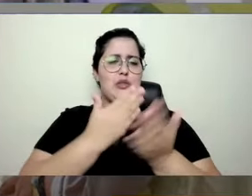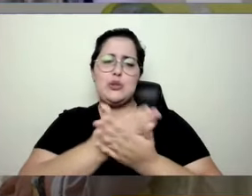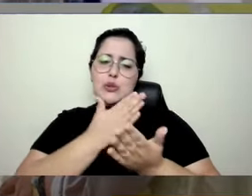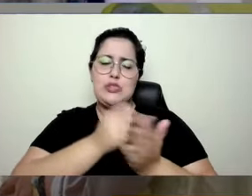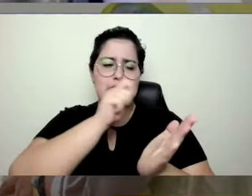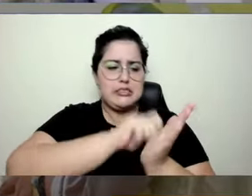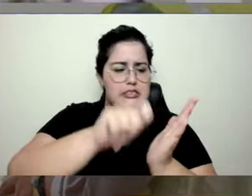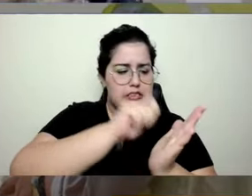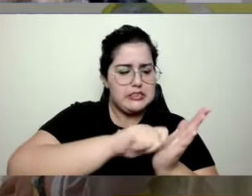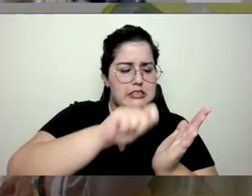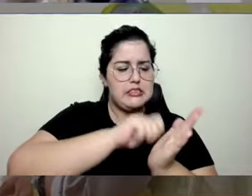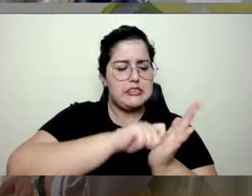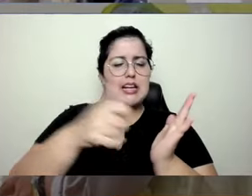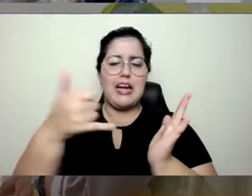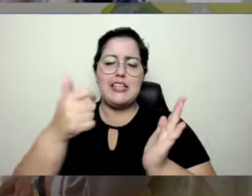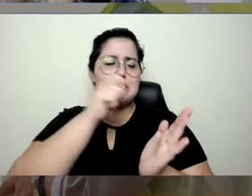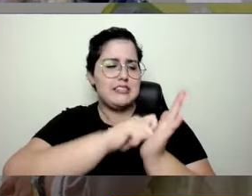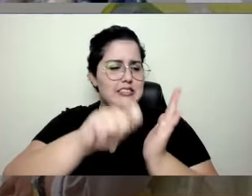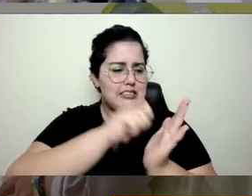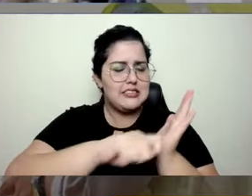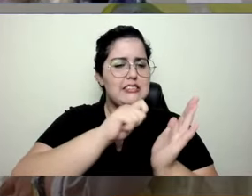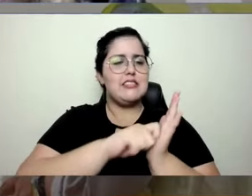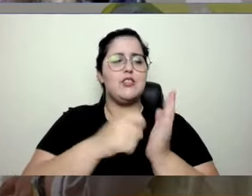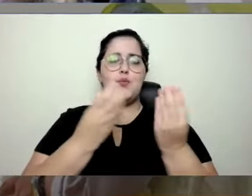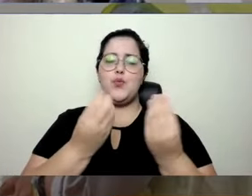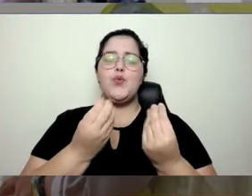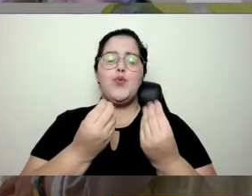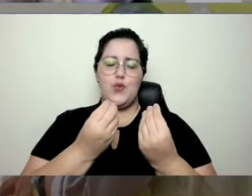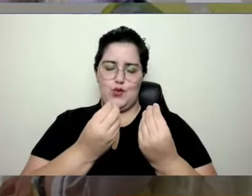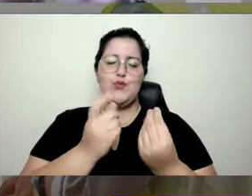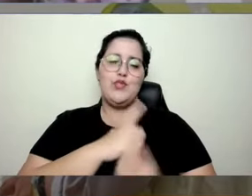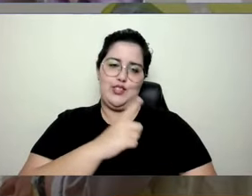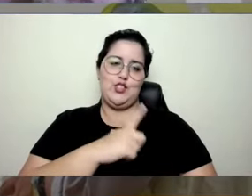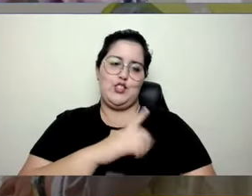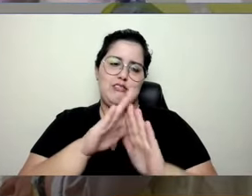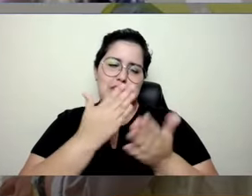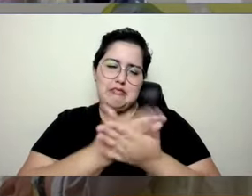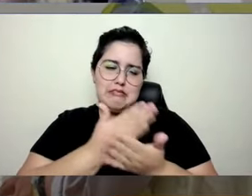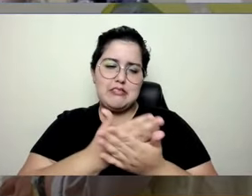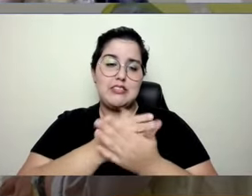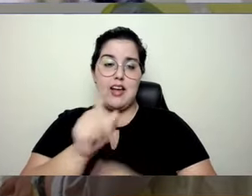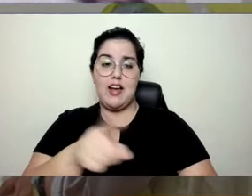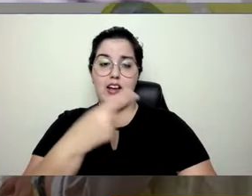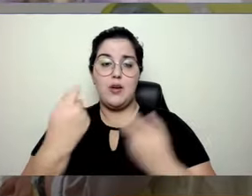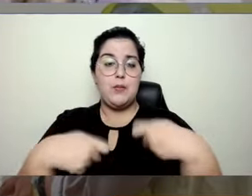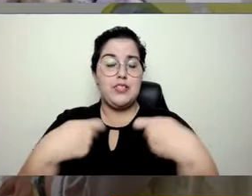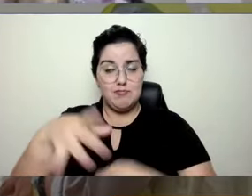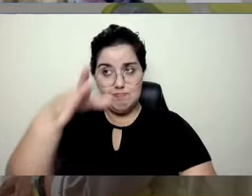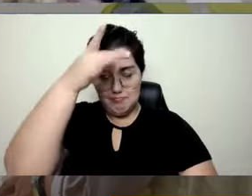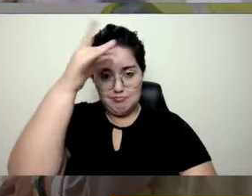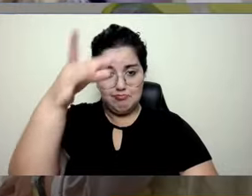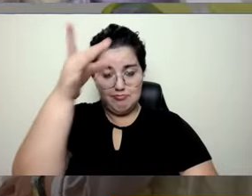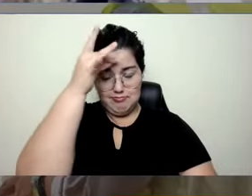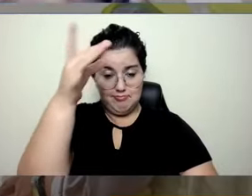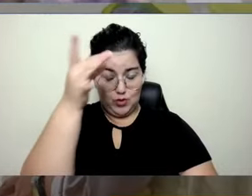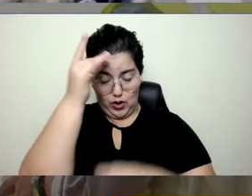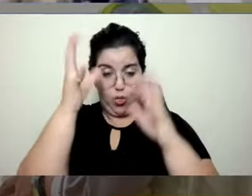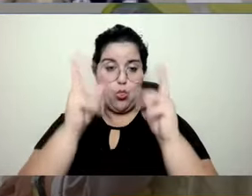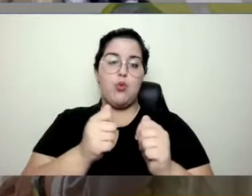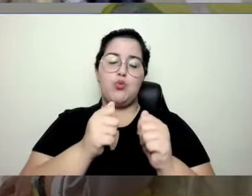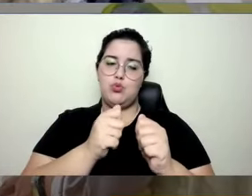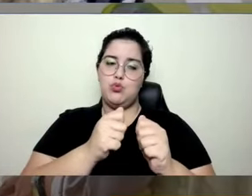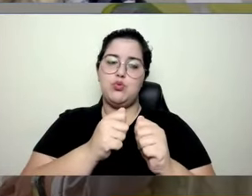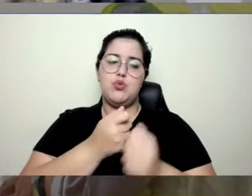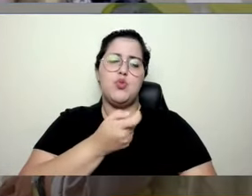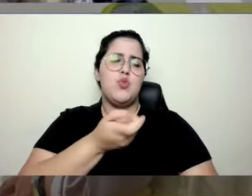oral. A gente tinha as normas regulamentadoras e a gente precisava memorizar. As coisas mudavam com muito